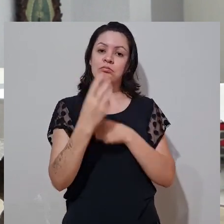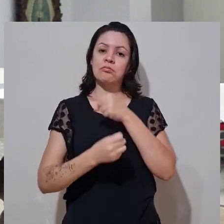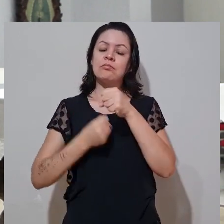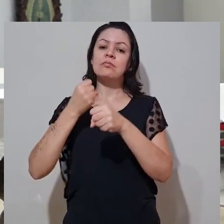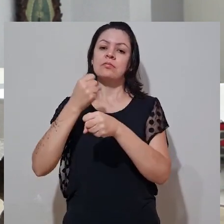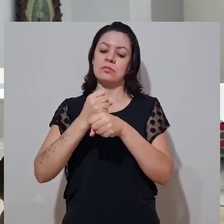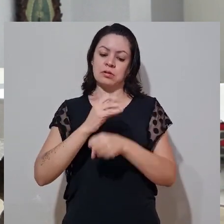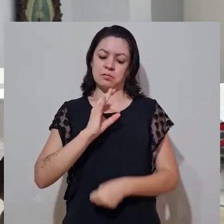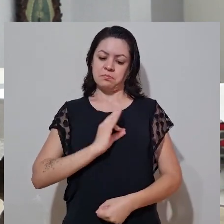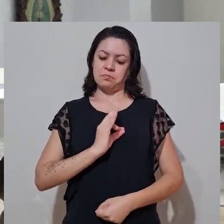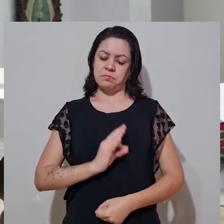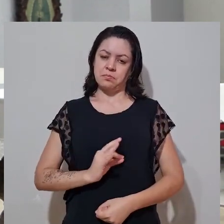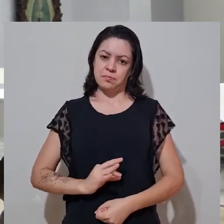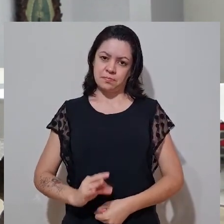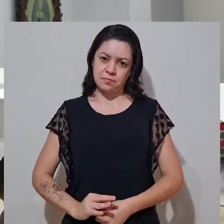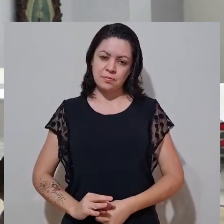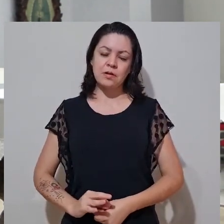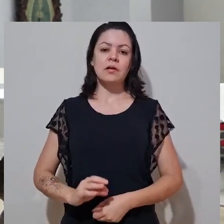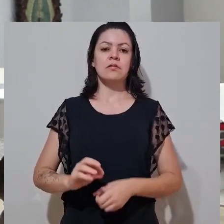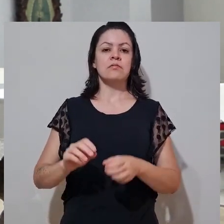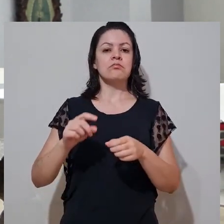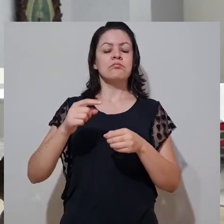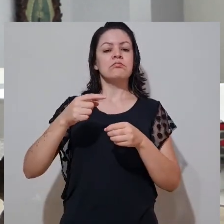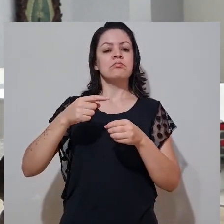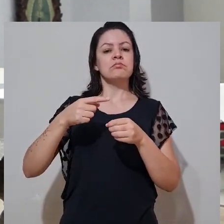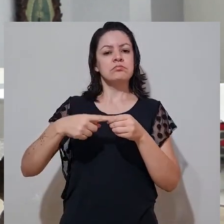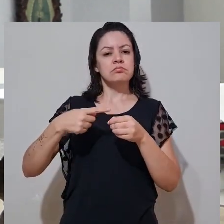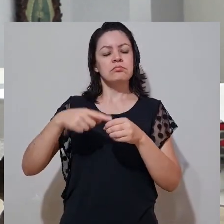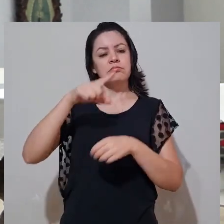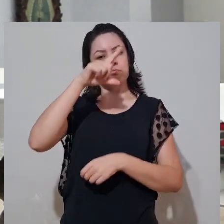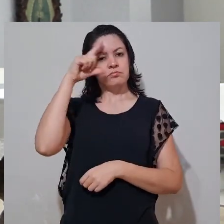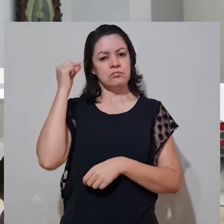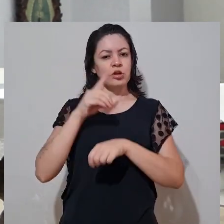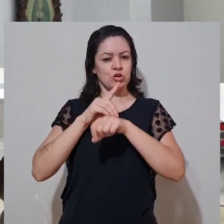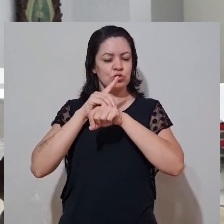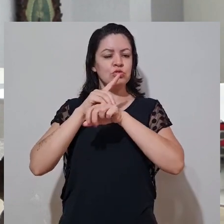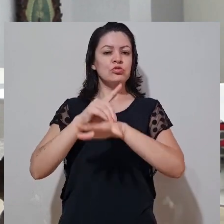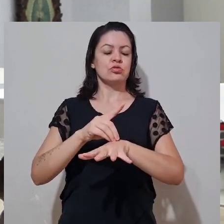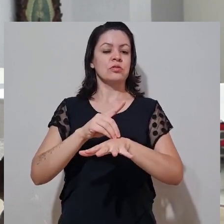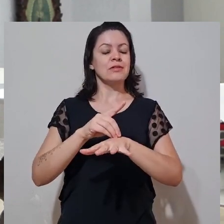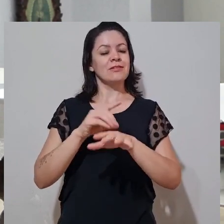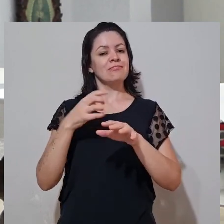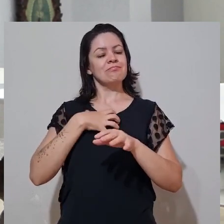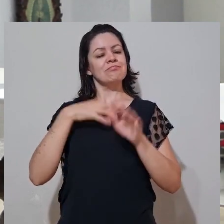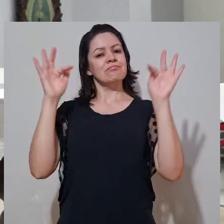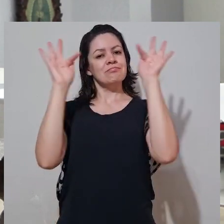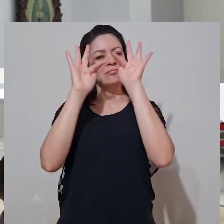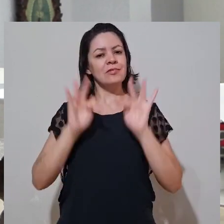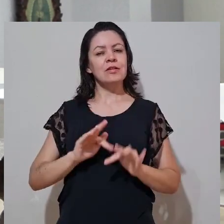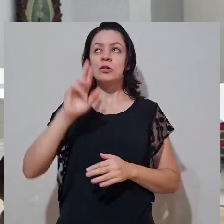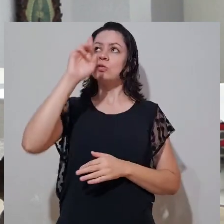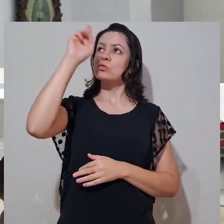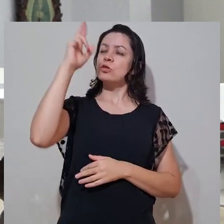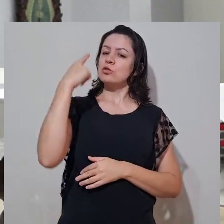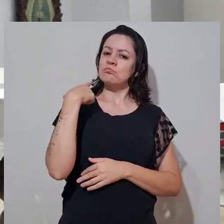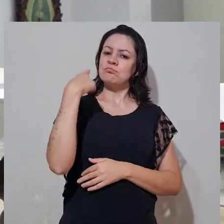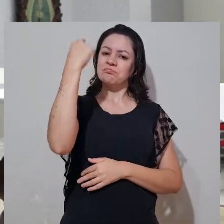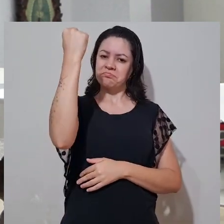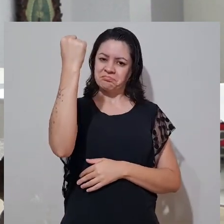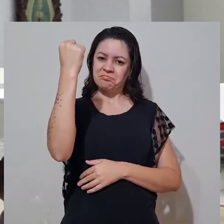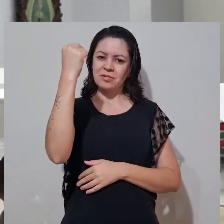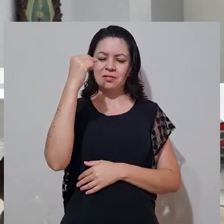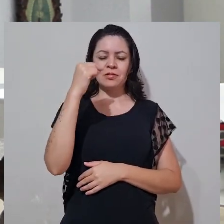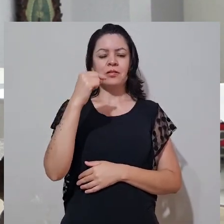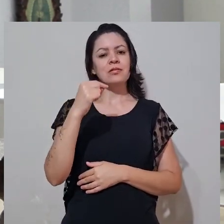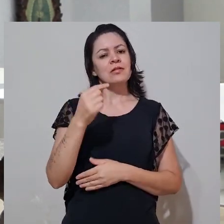deu. Hoje já fazem três anos que sou sacerdote, sou padre aqui na Diocese de Guarapuava e